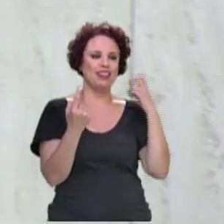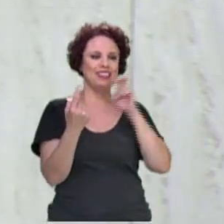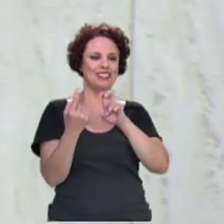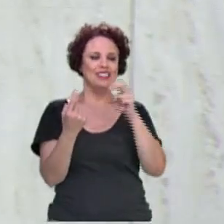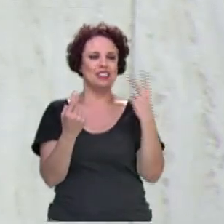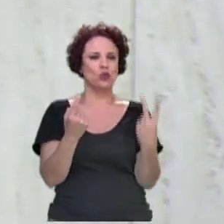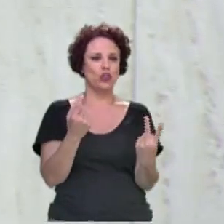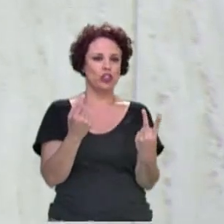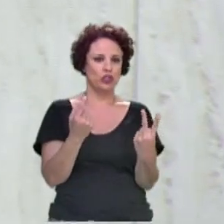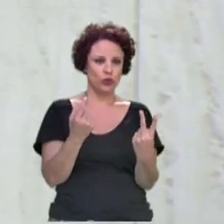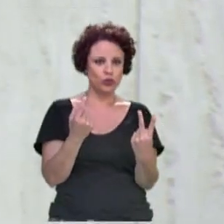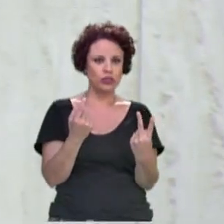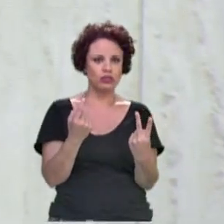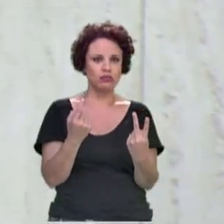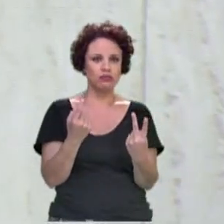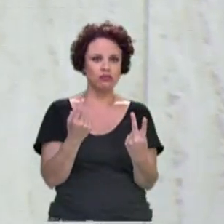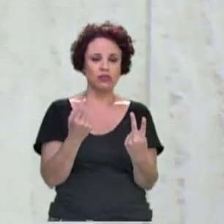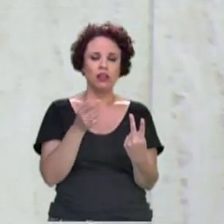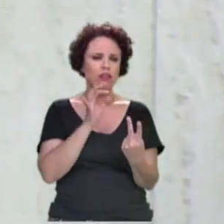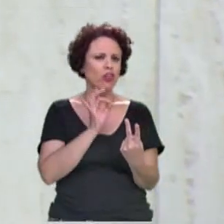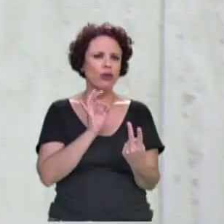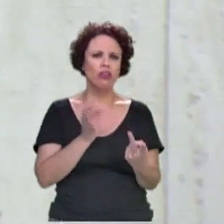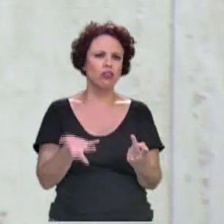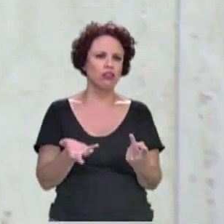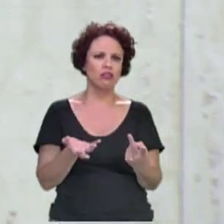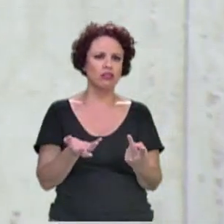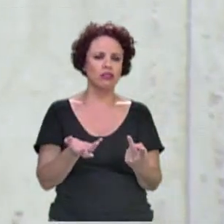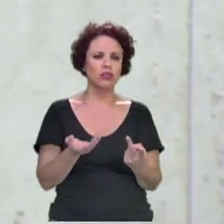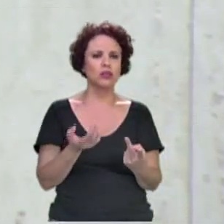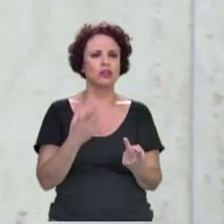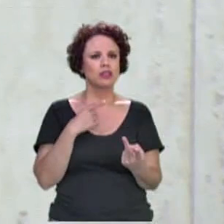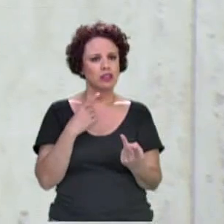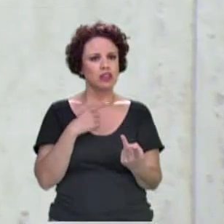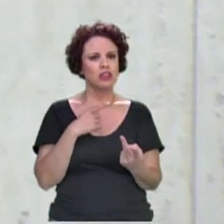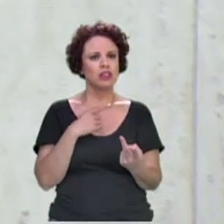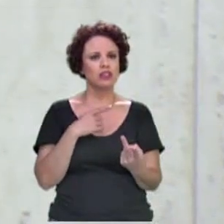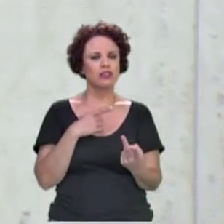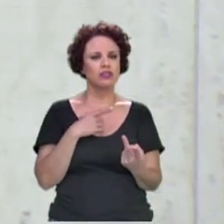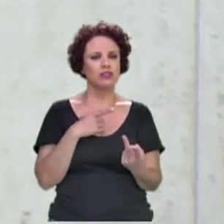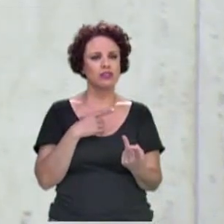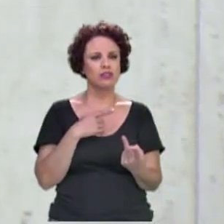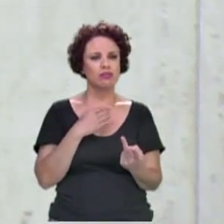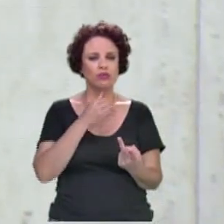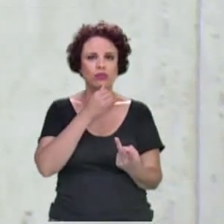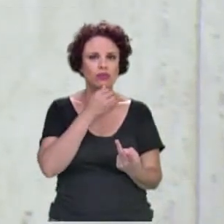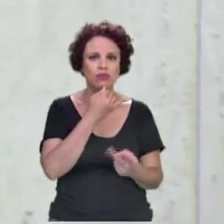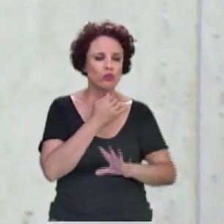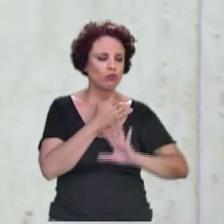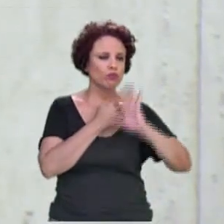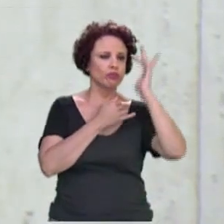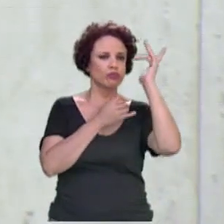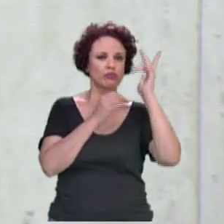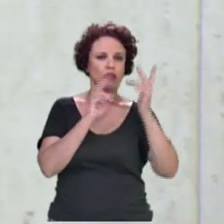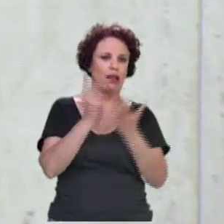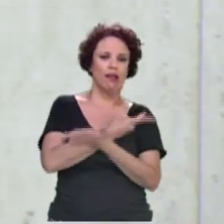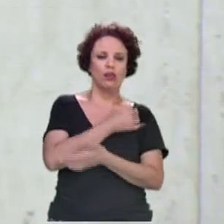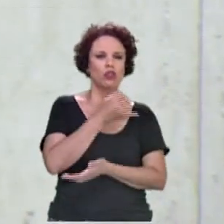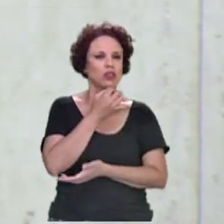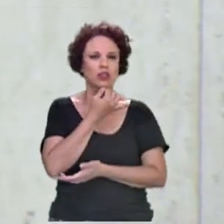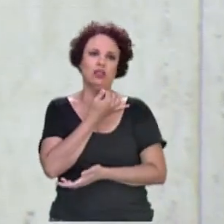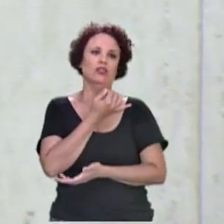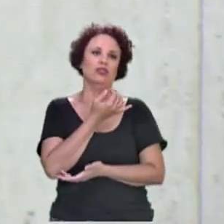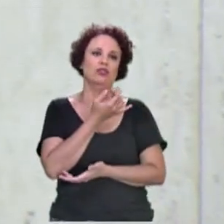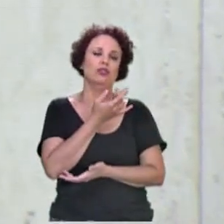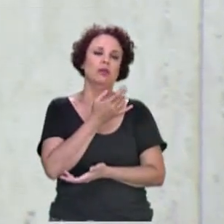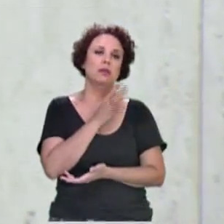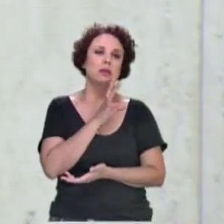anos. Uma situação terrível, onde nós tivemos um triste acontecimento a lamentar. Só